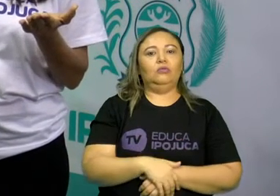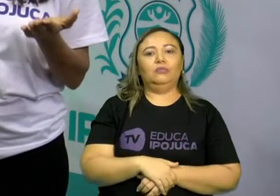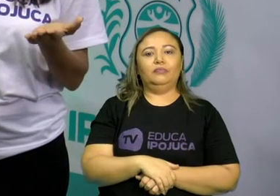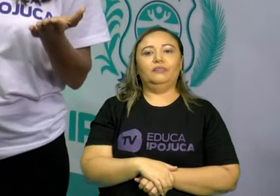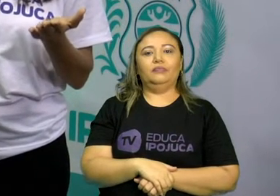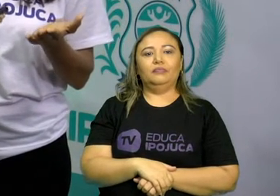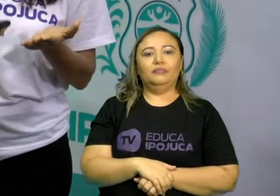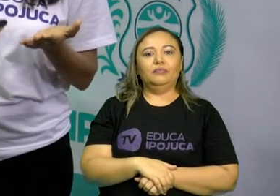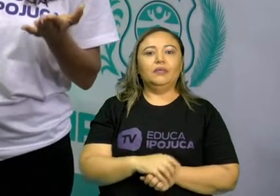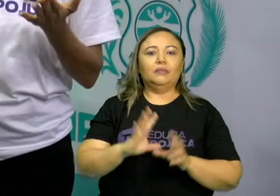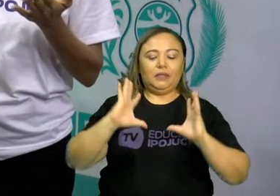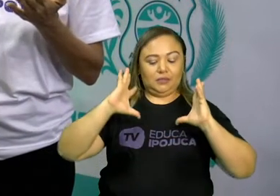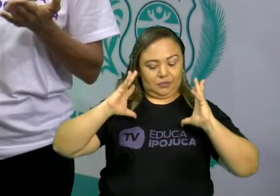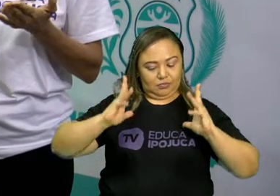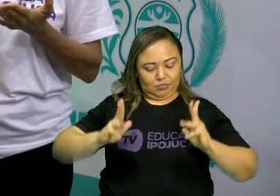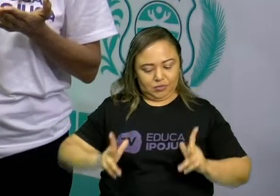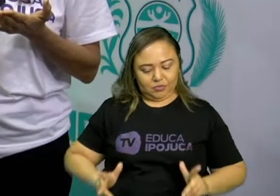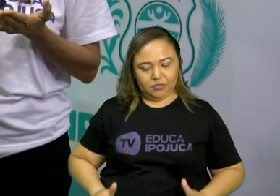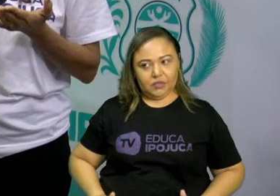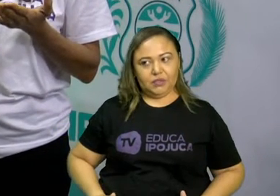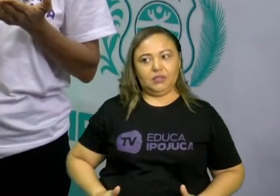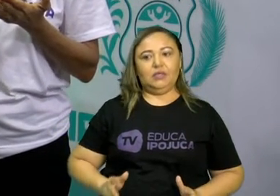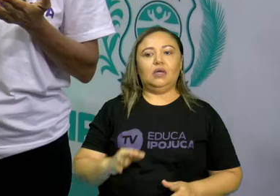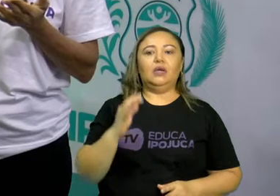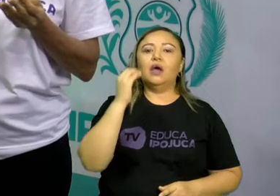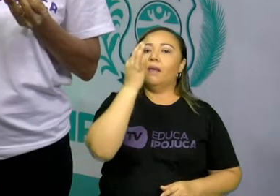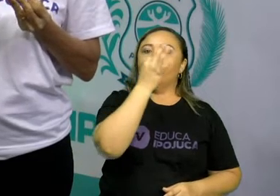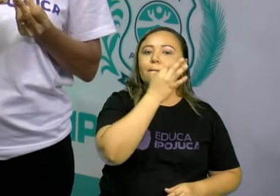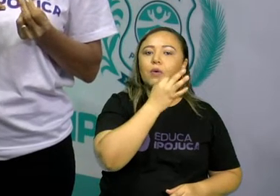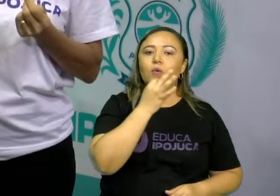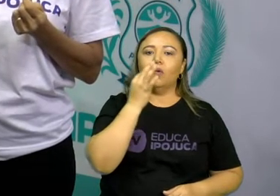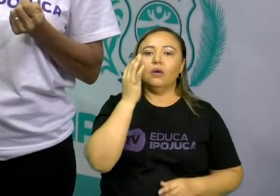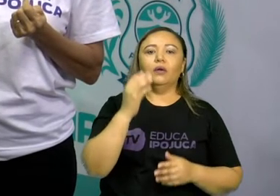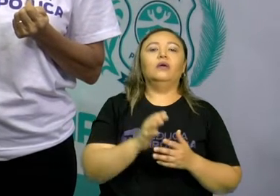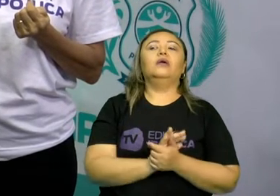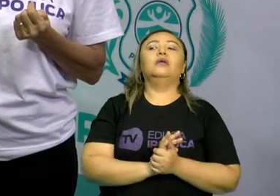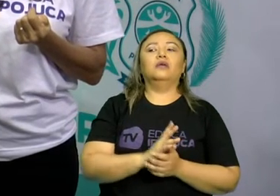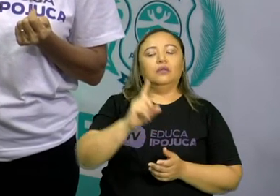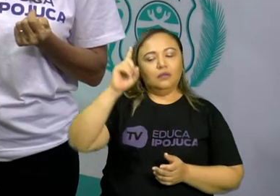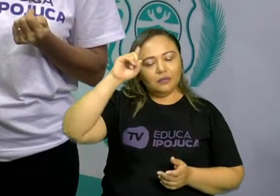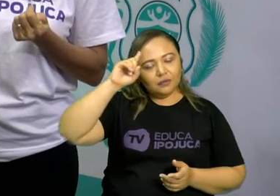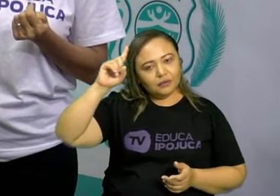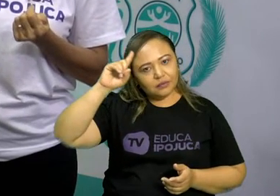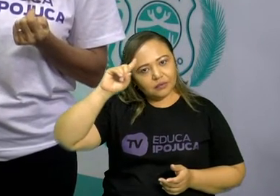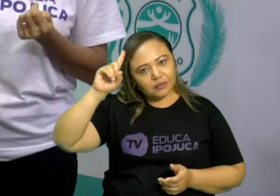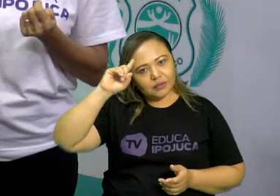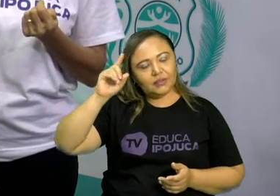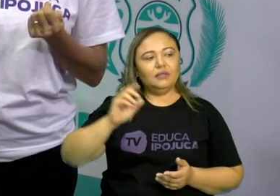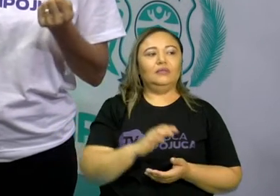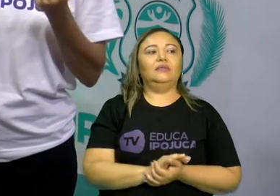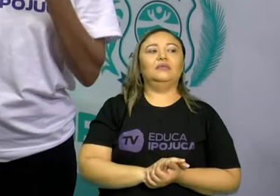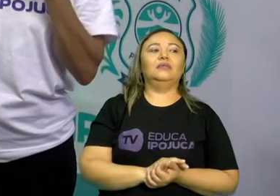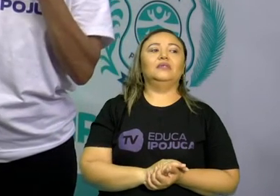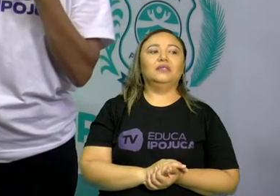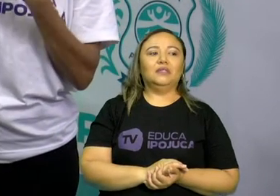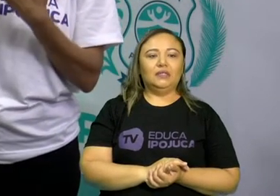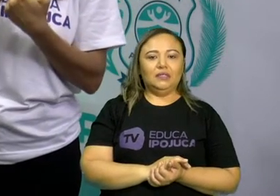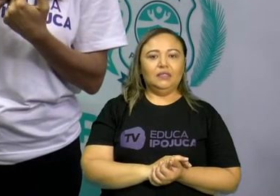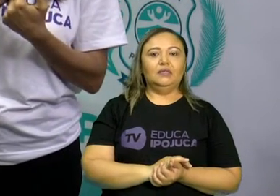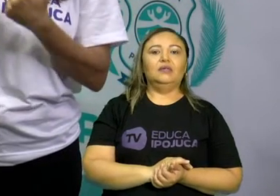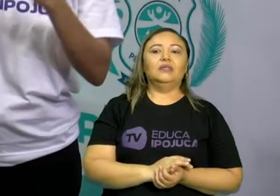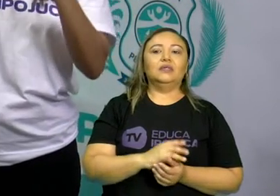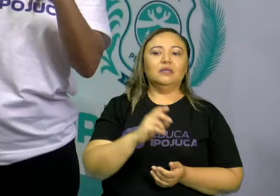E higiene bucal. Todos os dias se torna uma rotina na vida de vocês. Porque quanto mais a gente